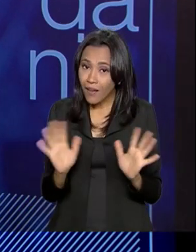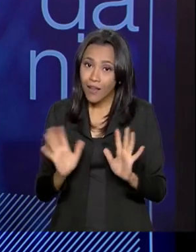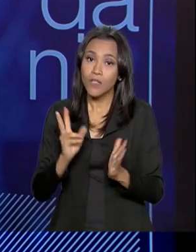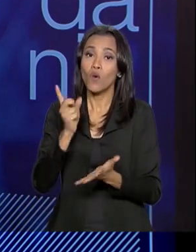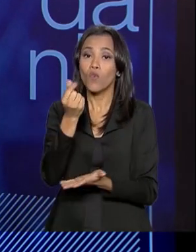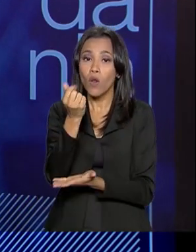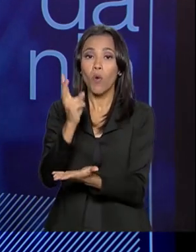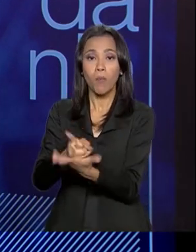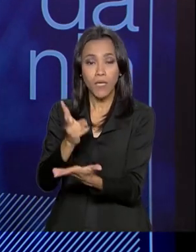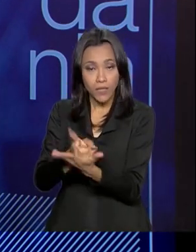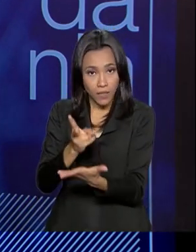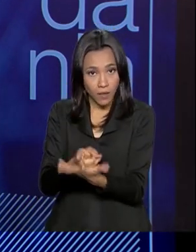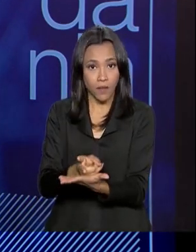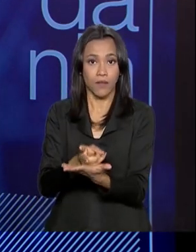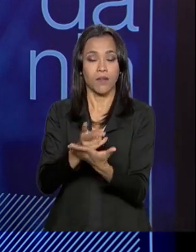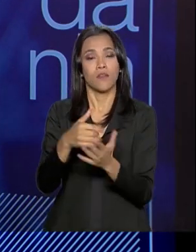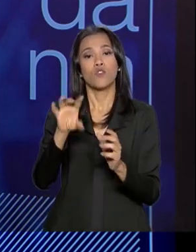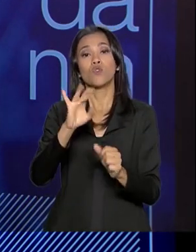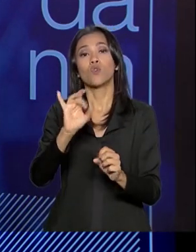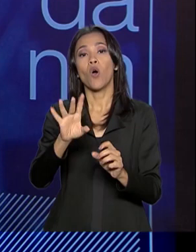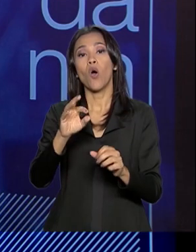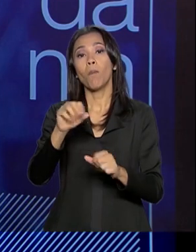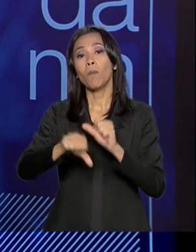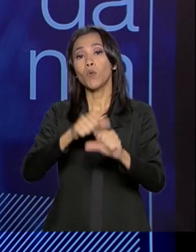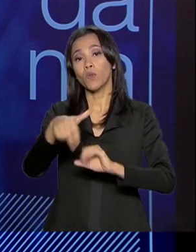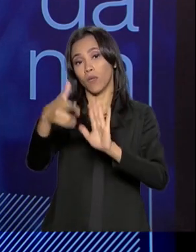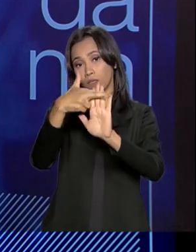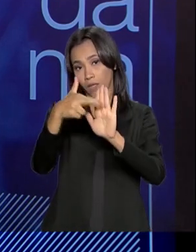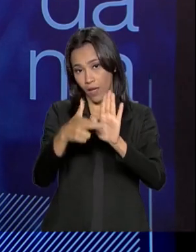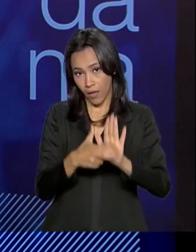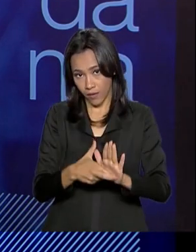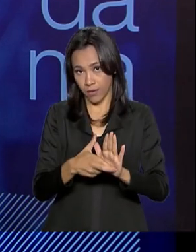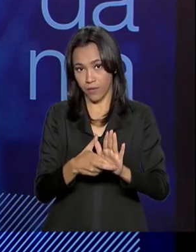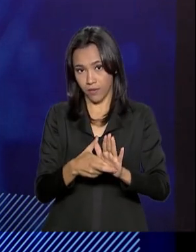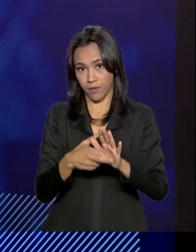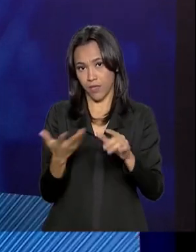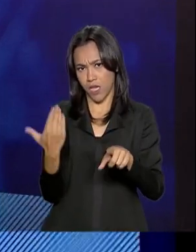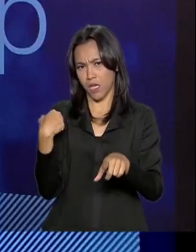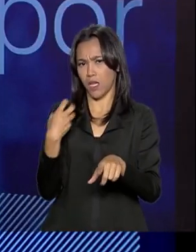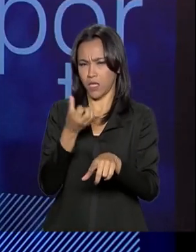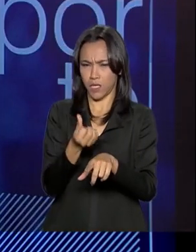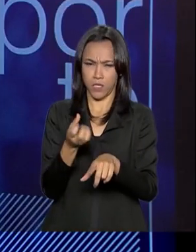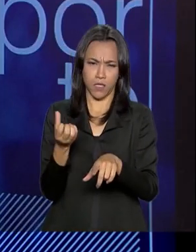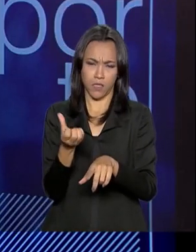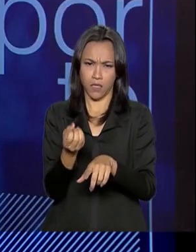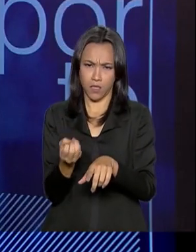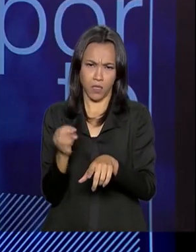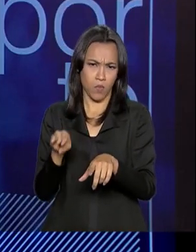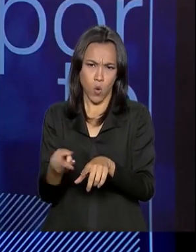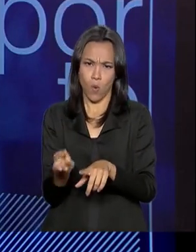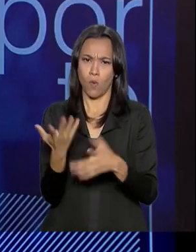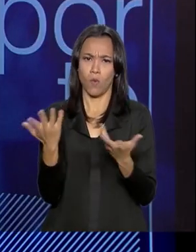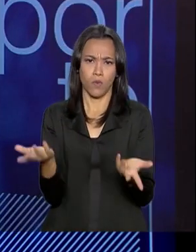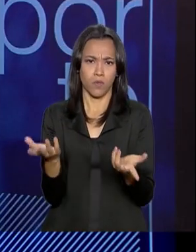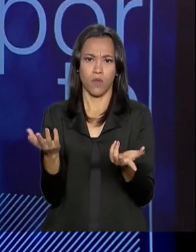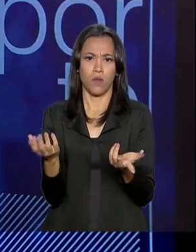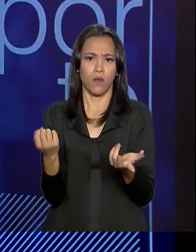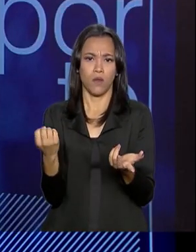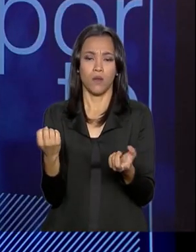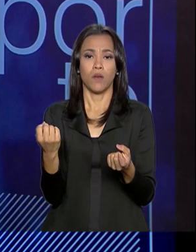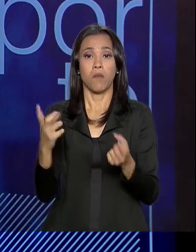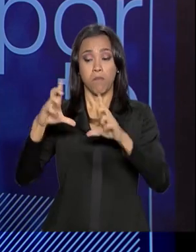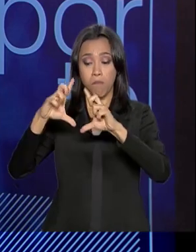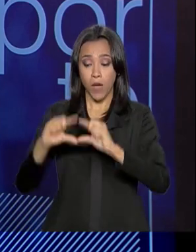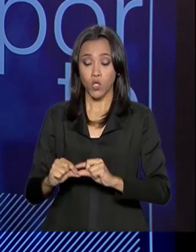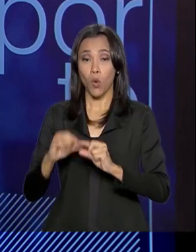baixou de 60 milhões, que era o teto para atividades artísticas, para uma apresentação, uma turnê. Se